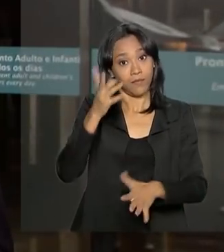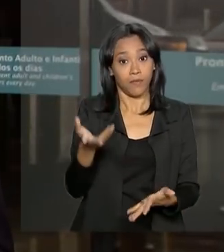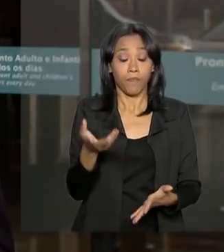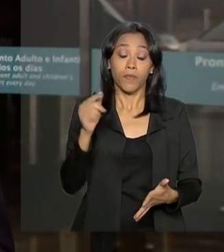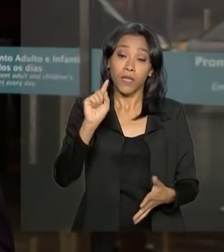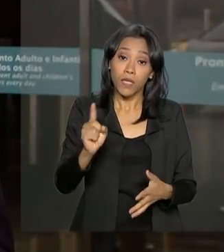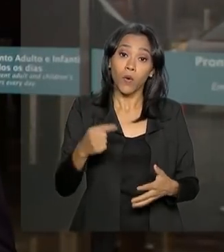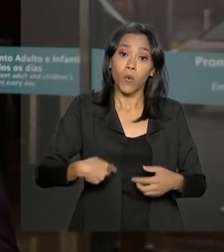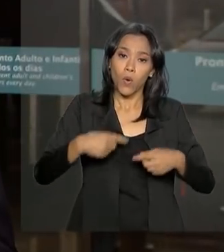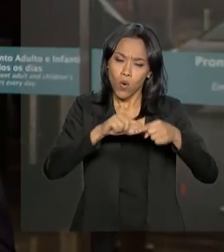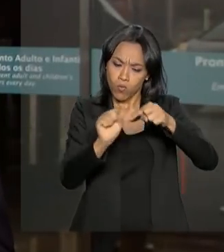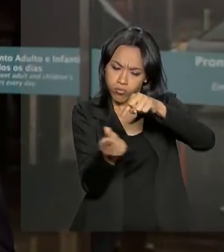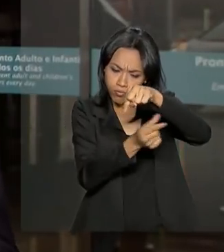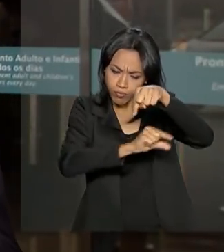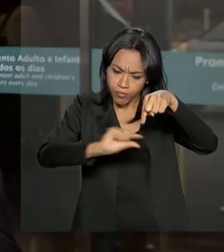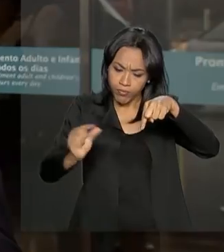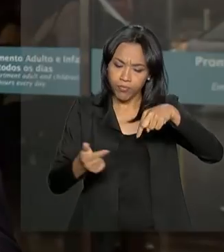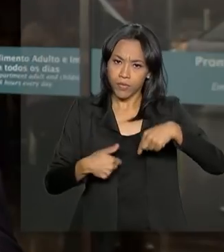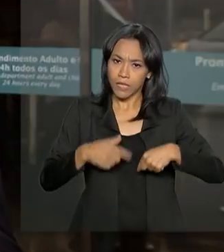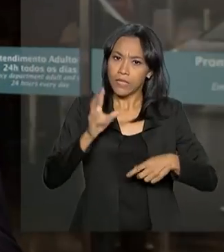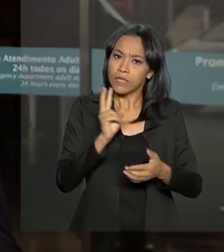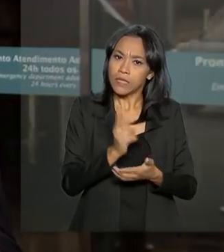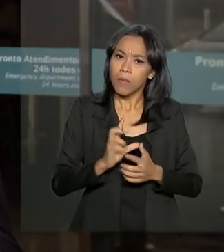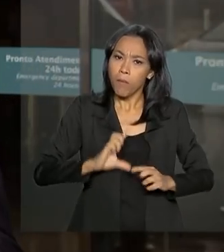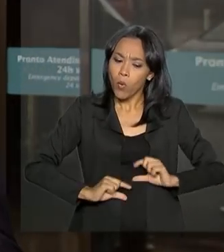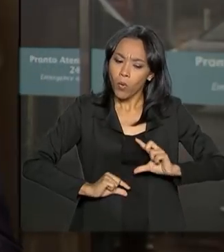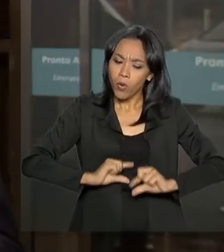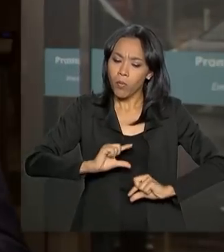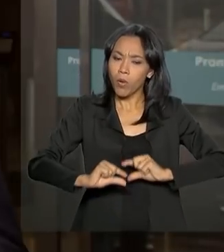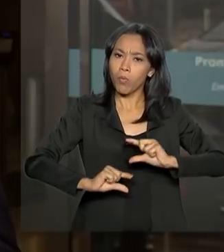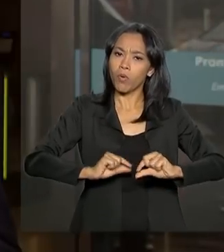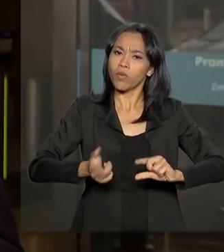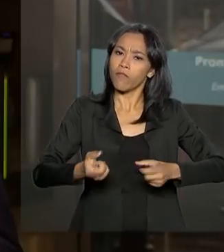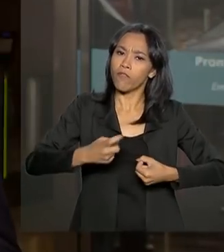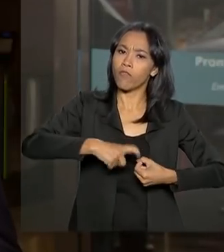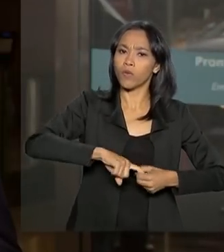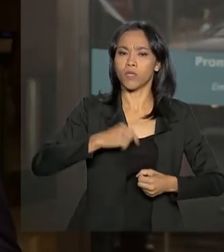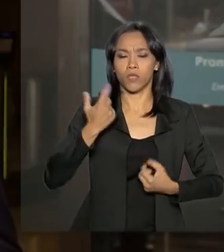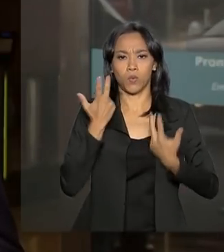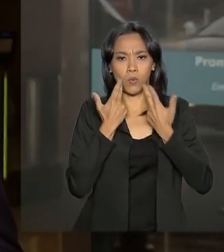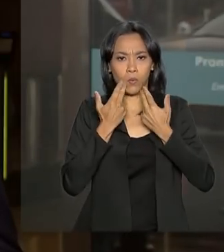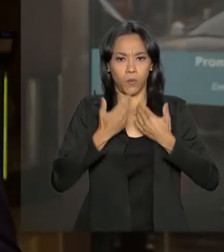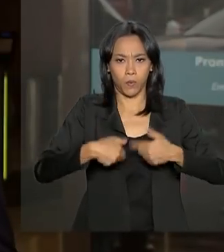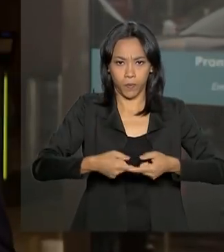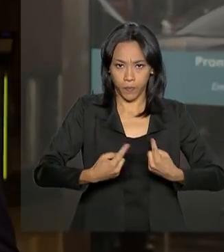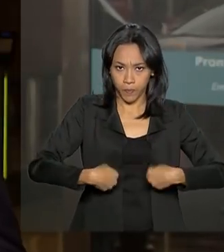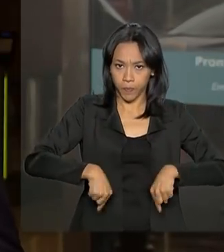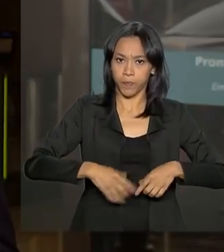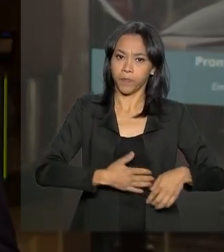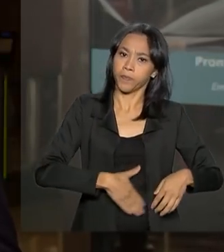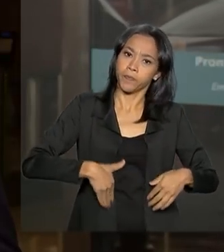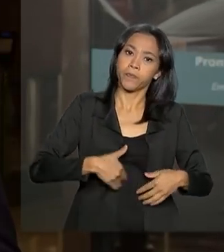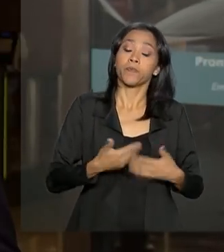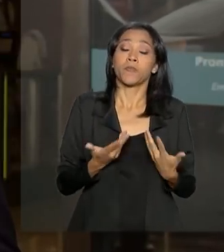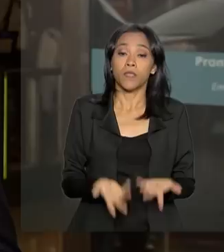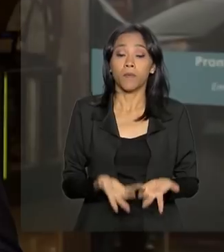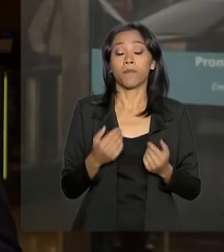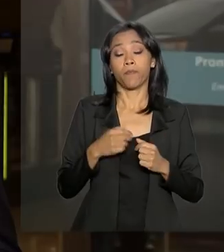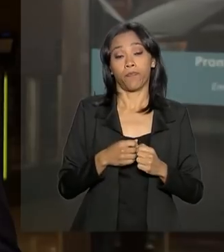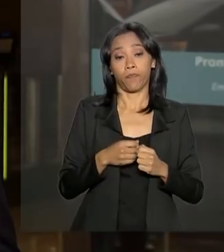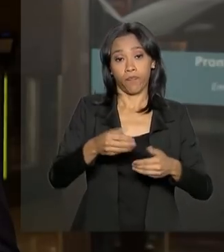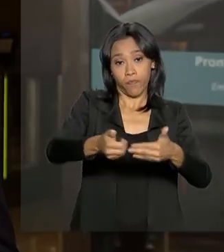intestino do presidente estão sendo, aos poucos, retomadas. Nas redes sociais, Jair Bolsonaro